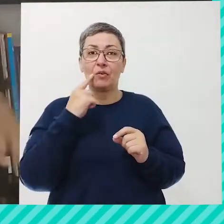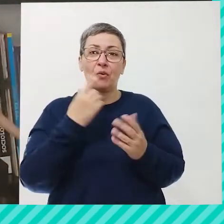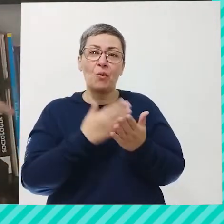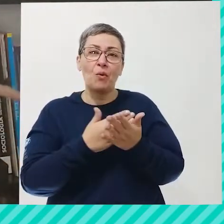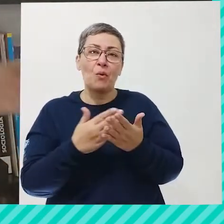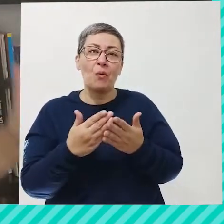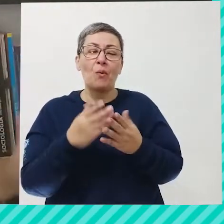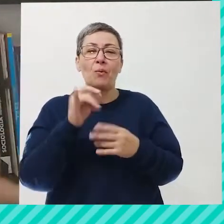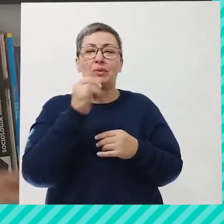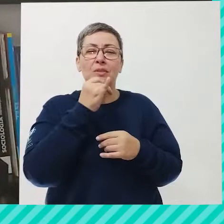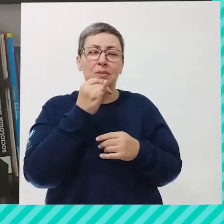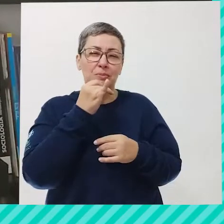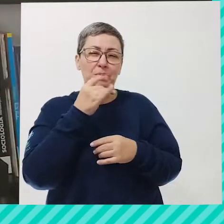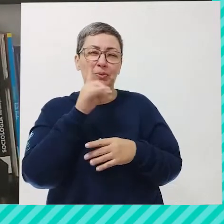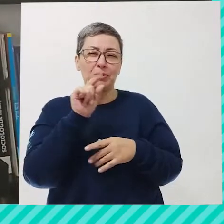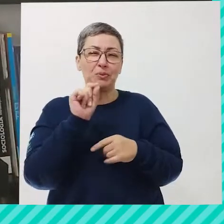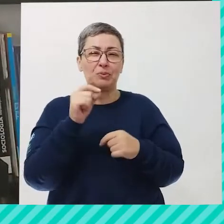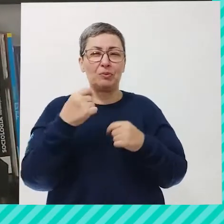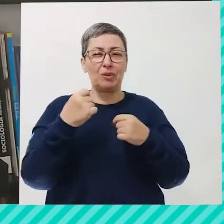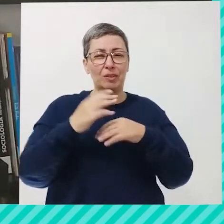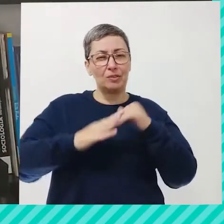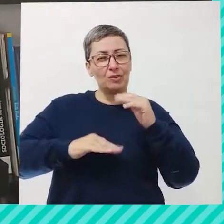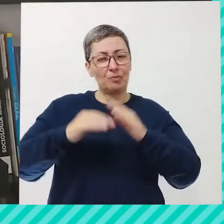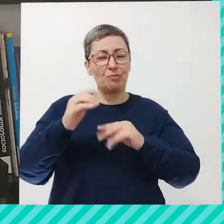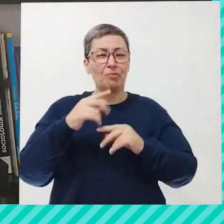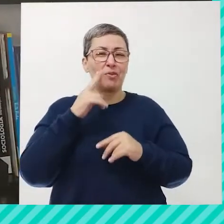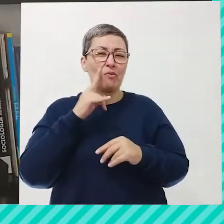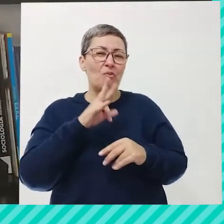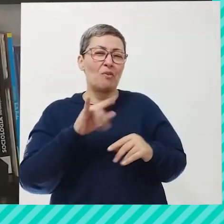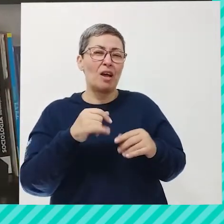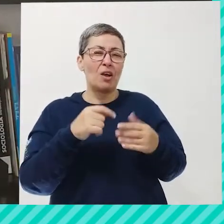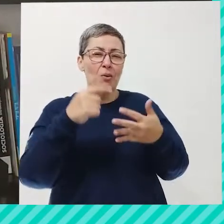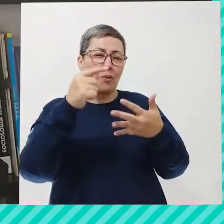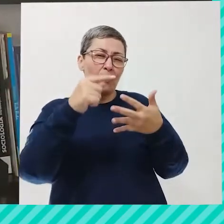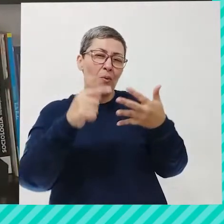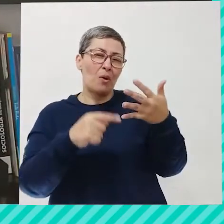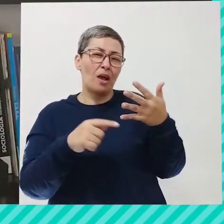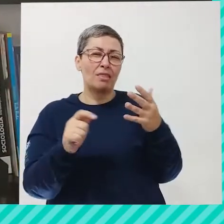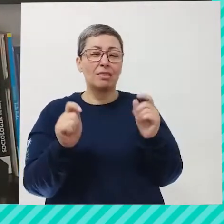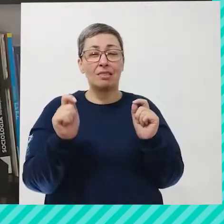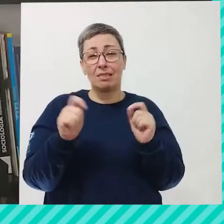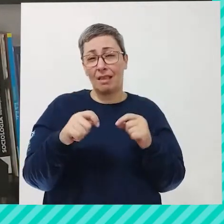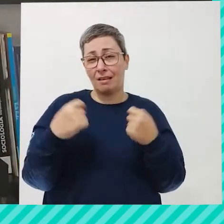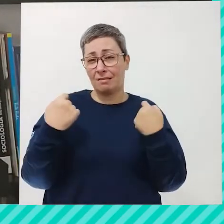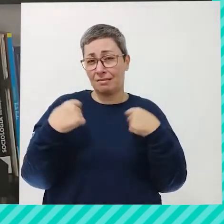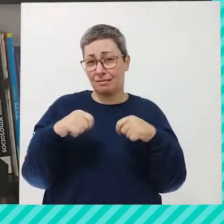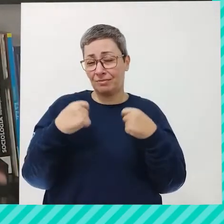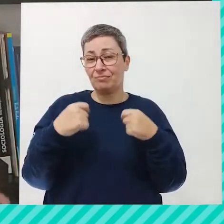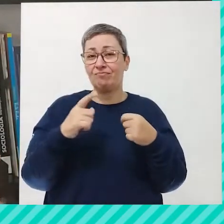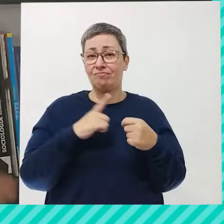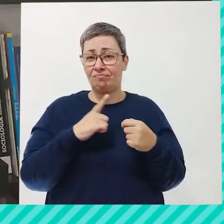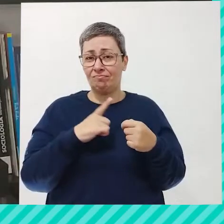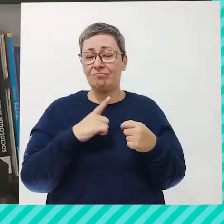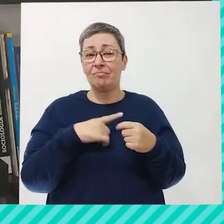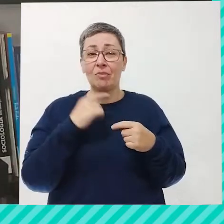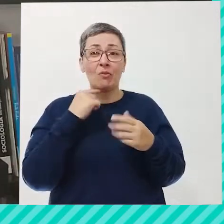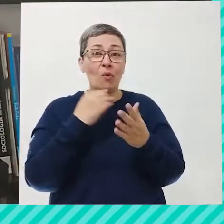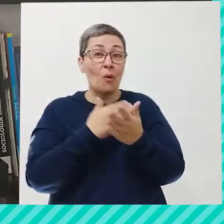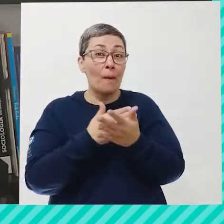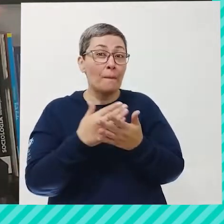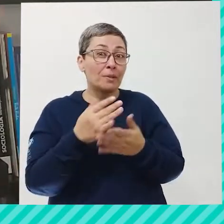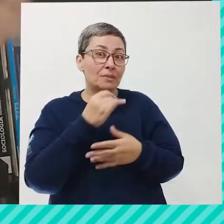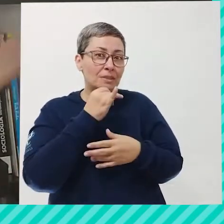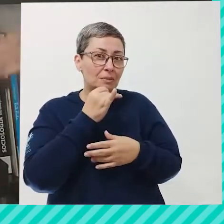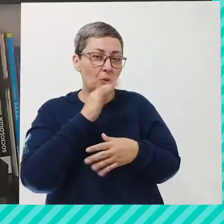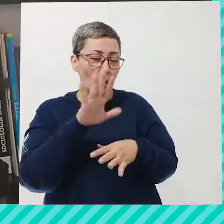começar aqui dando alguns exemplos e vocês vão ver quantas possibilidades de atividade física existem. Eu vou começar